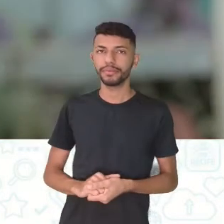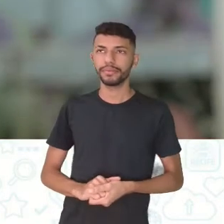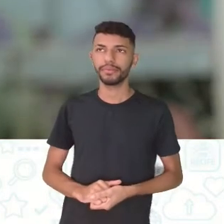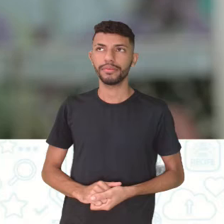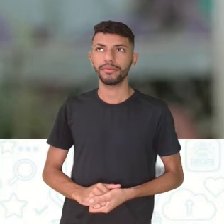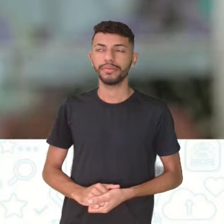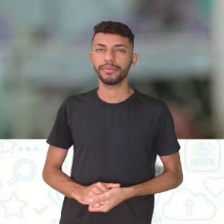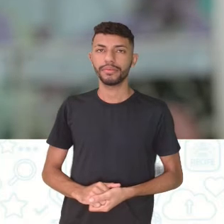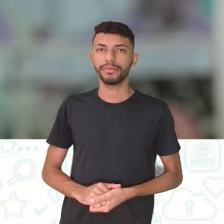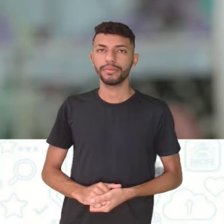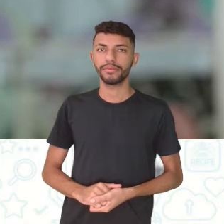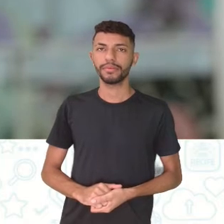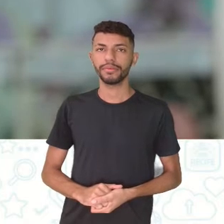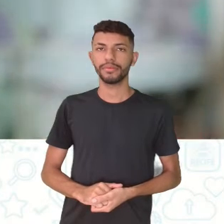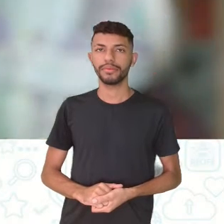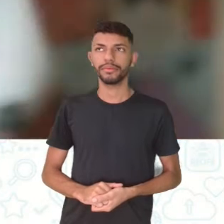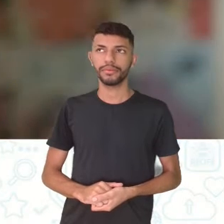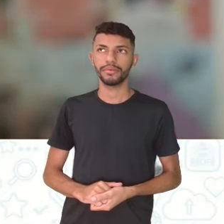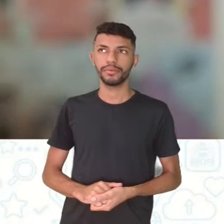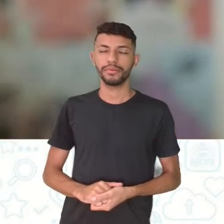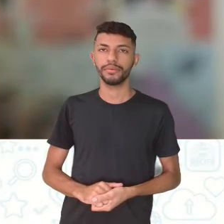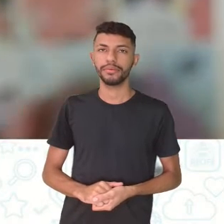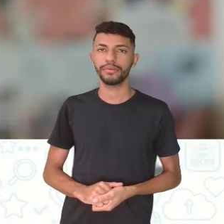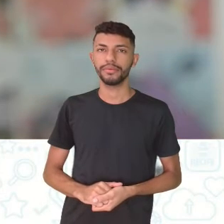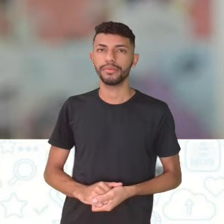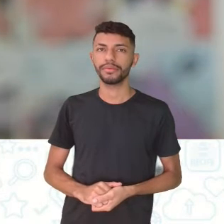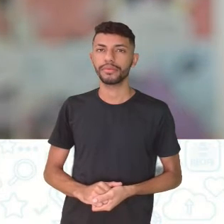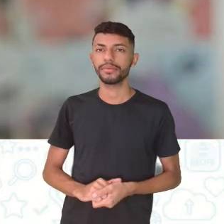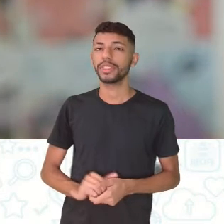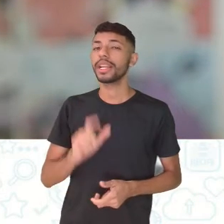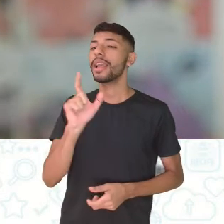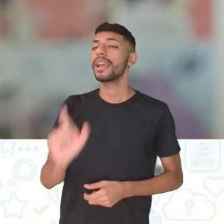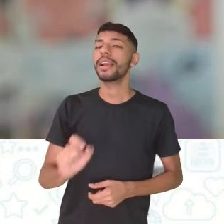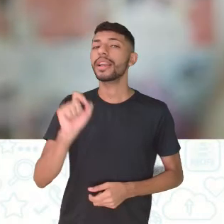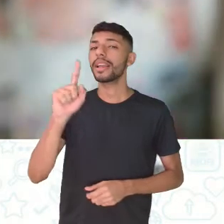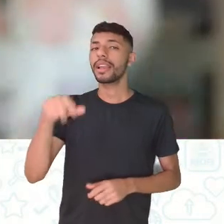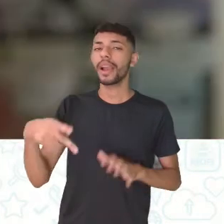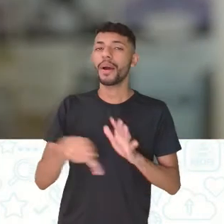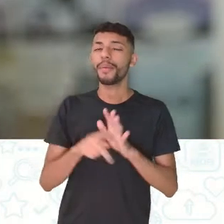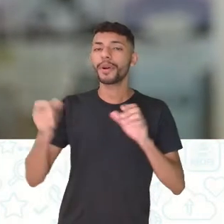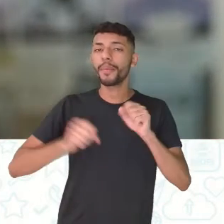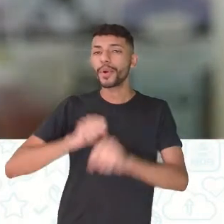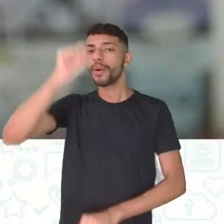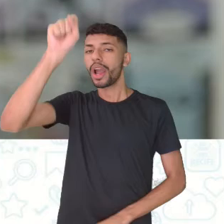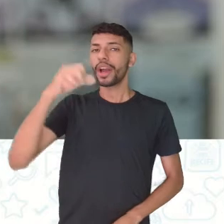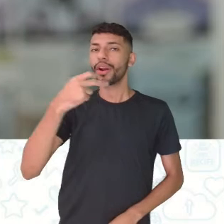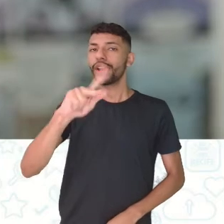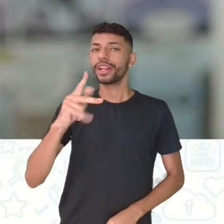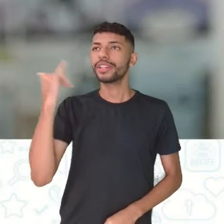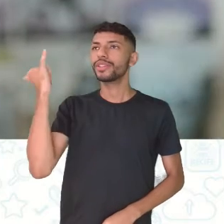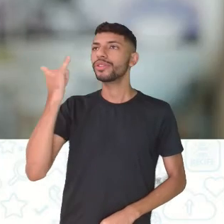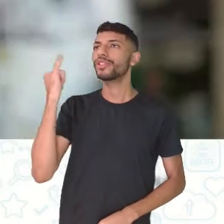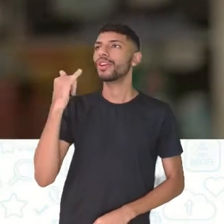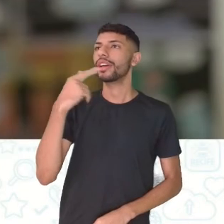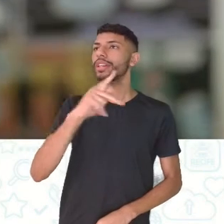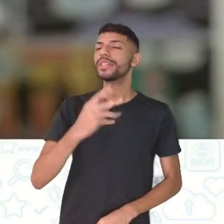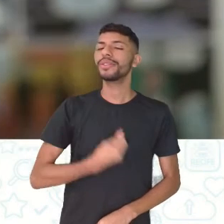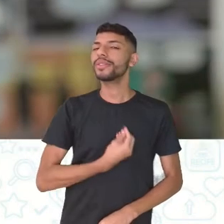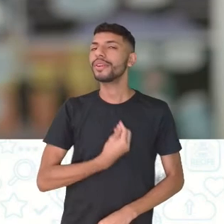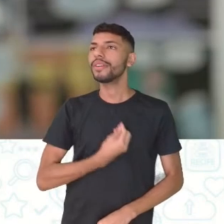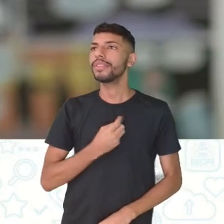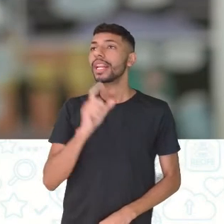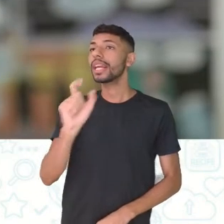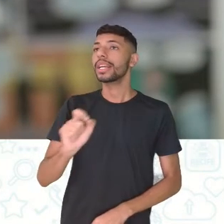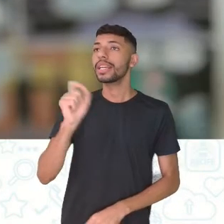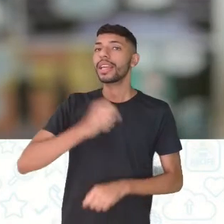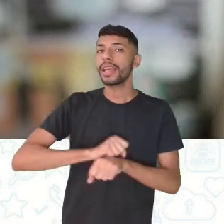the heroes of your story? Quem é o herói da sua história? Na sua história de vida, quem é o herói?